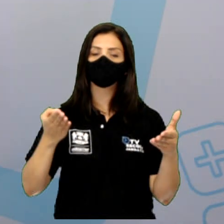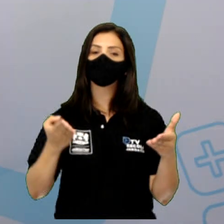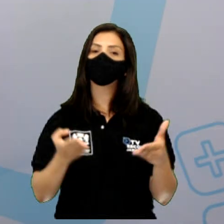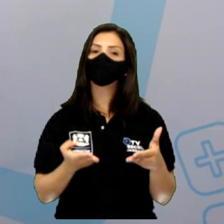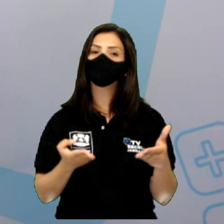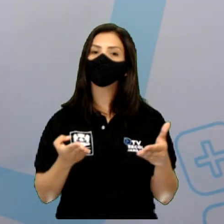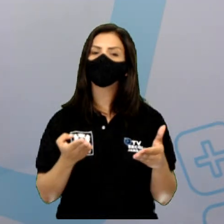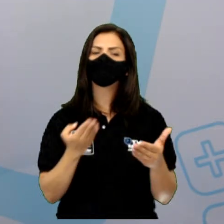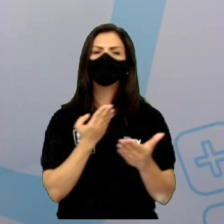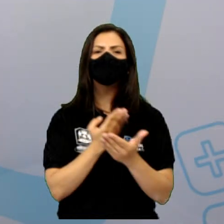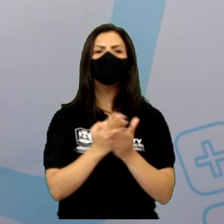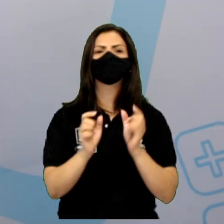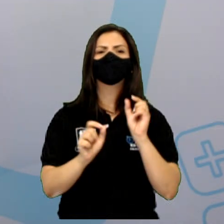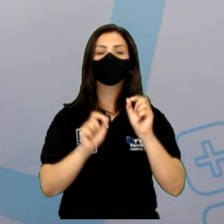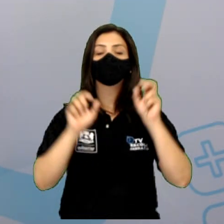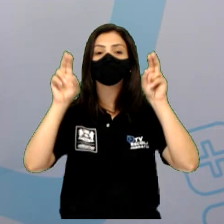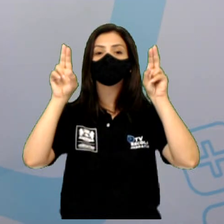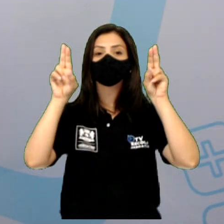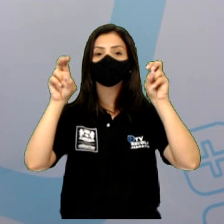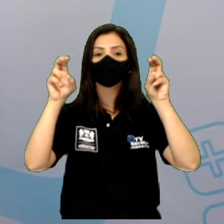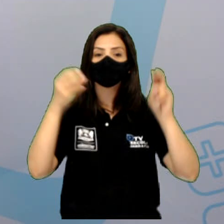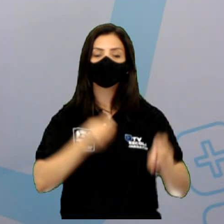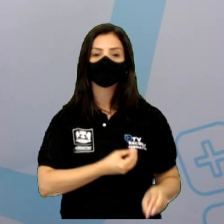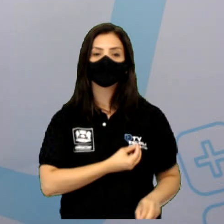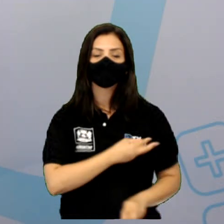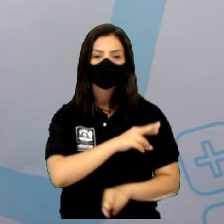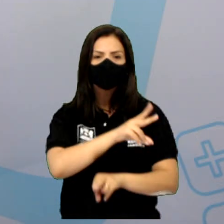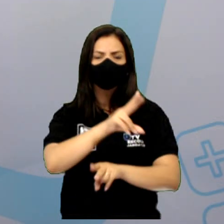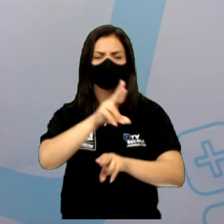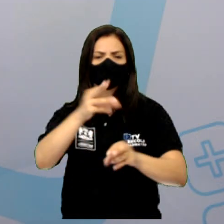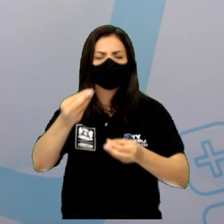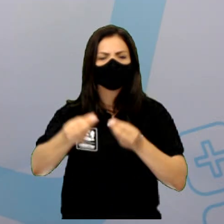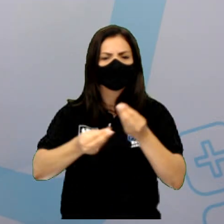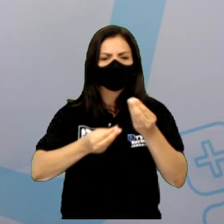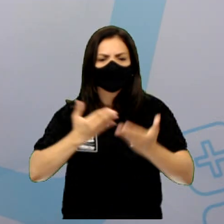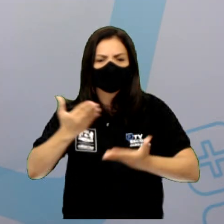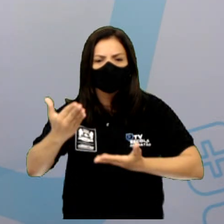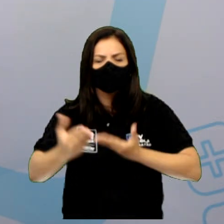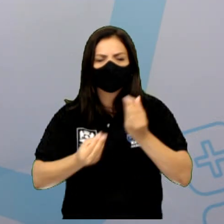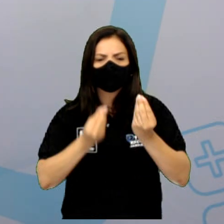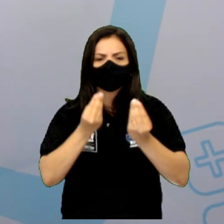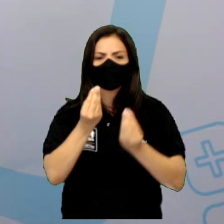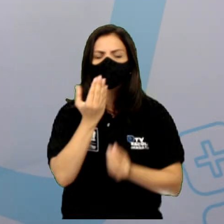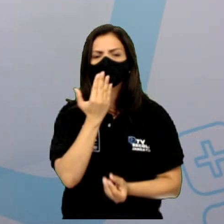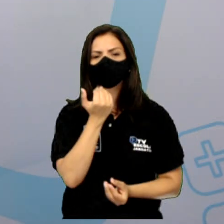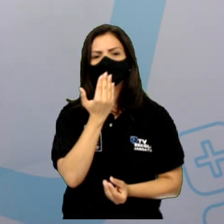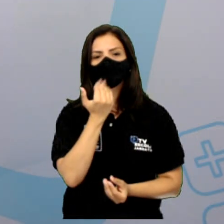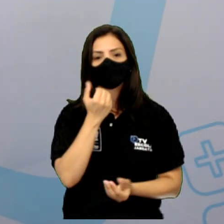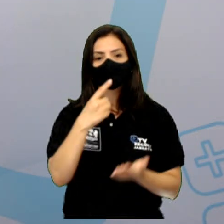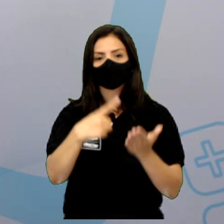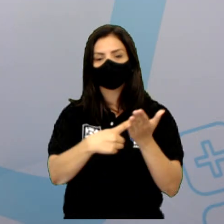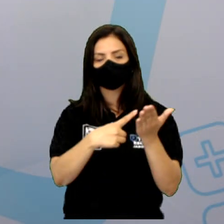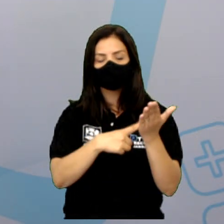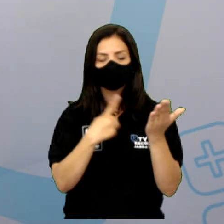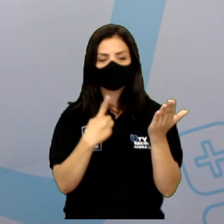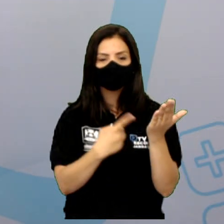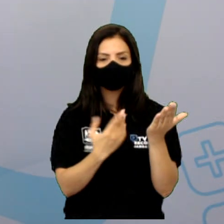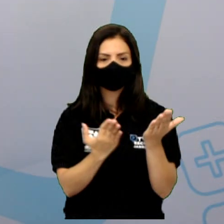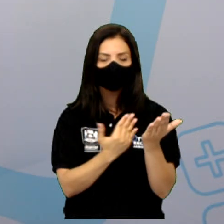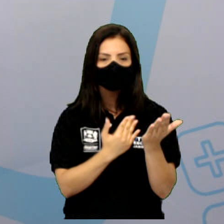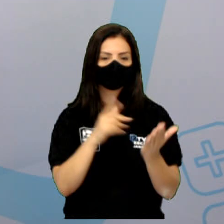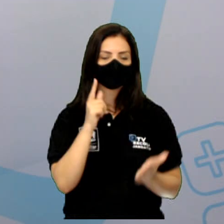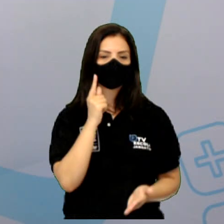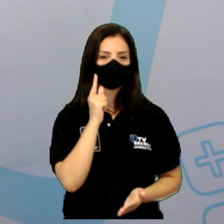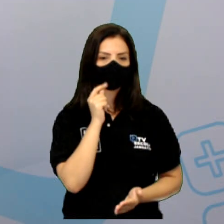estudar sobre os seres vivos e as relações alimentares. Prepare aí o caderno de vocês, o